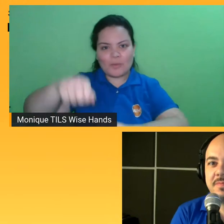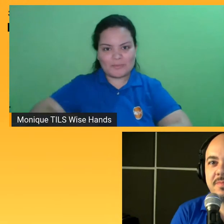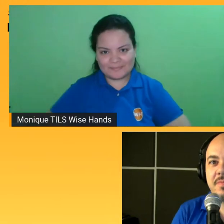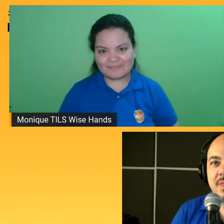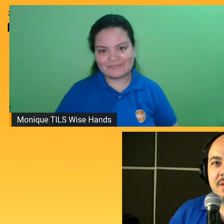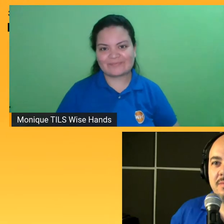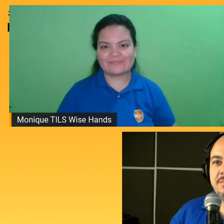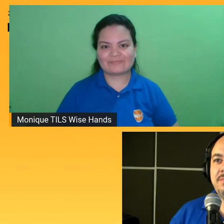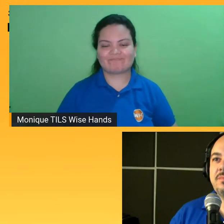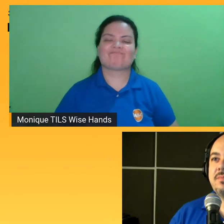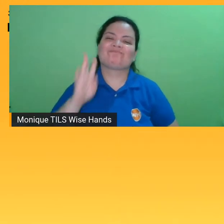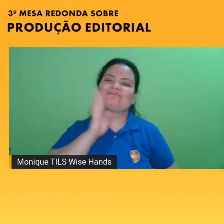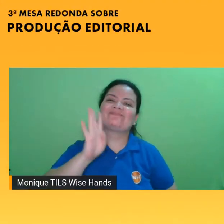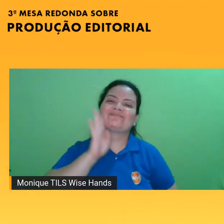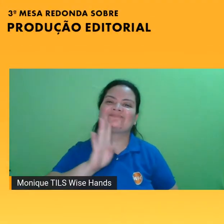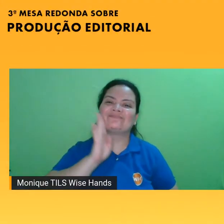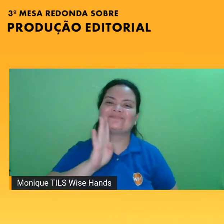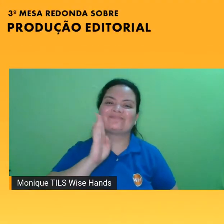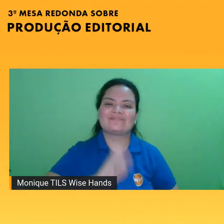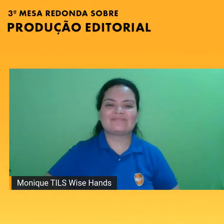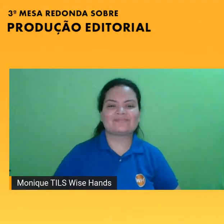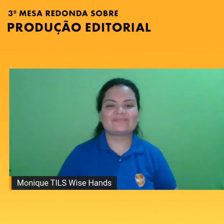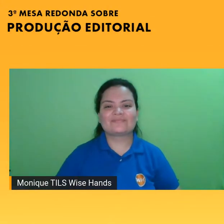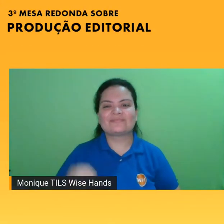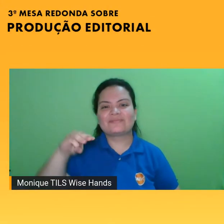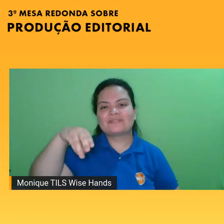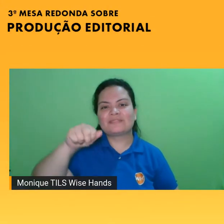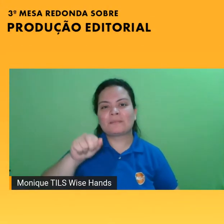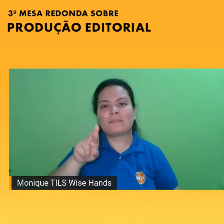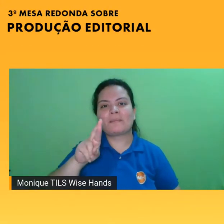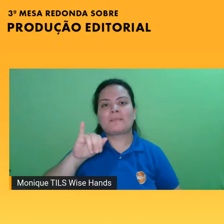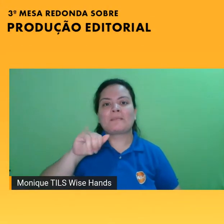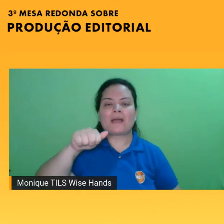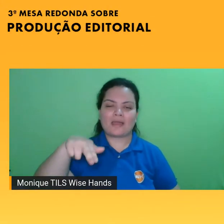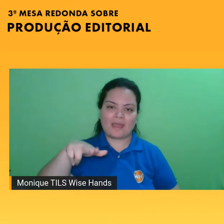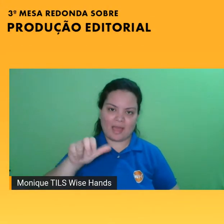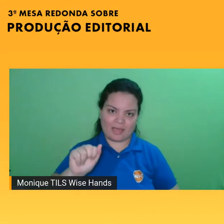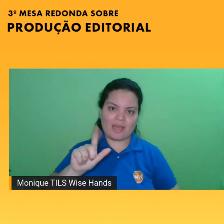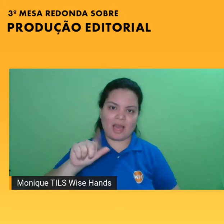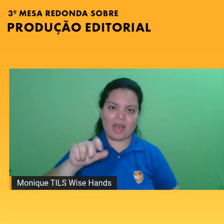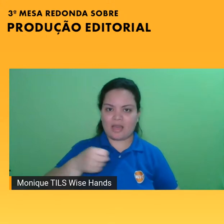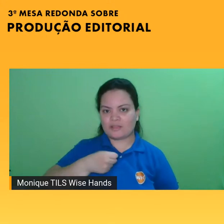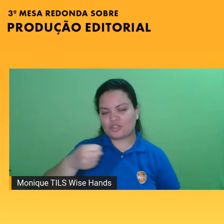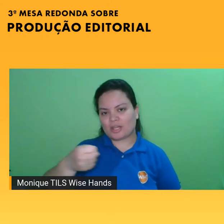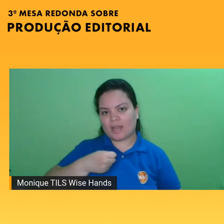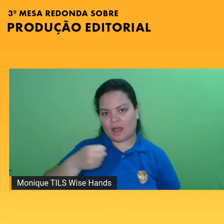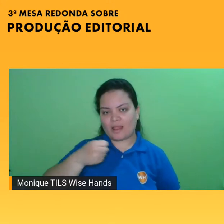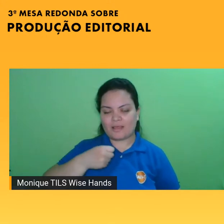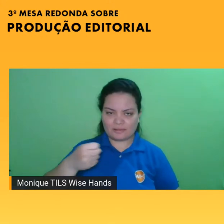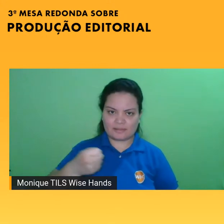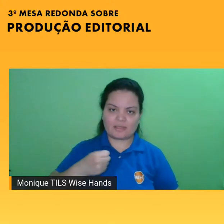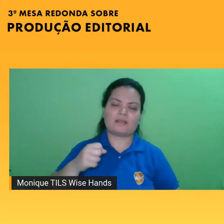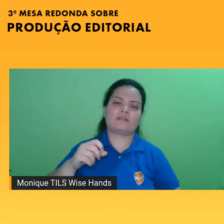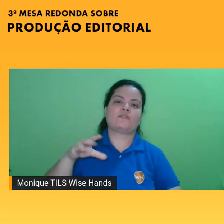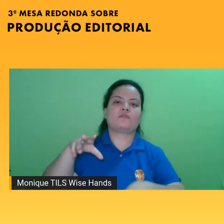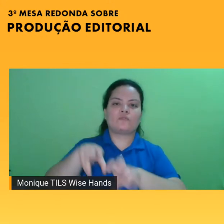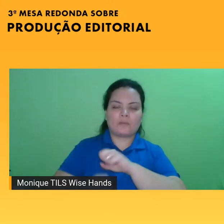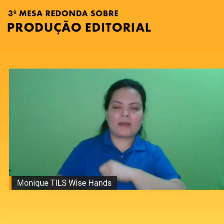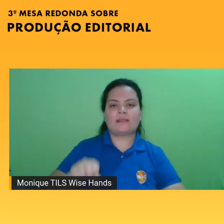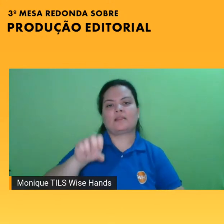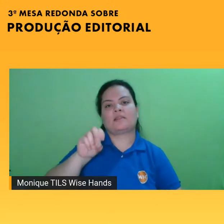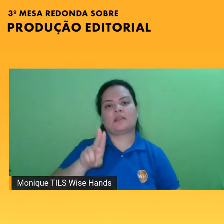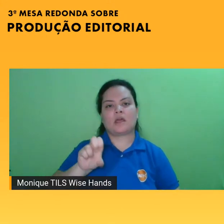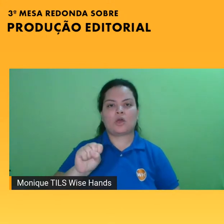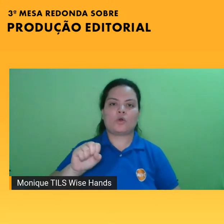a Mariana também, Mariana Pastore, ela é jornalista formada pela ECA, USP, trabalha desde 2011 na